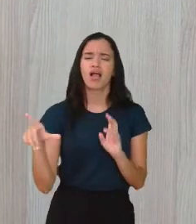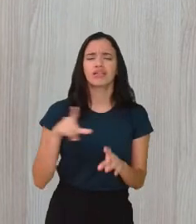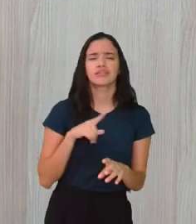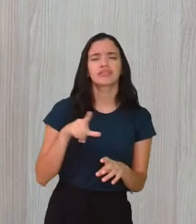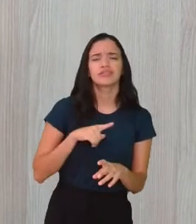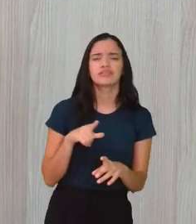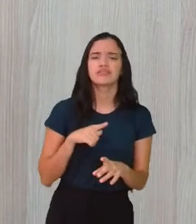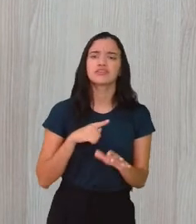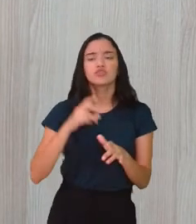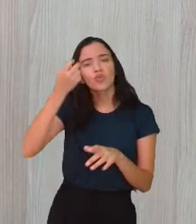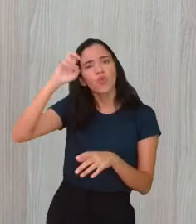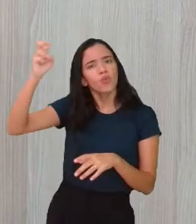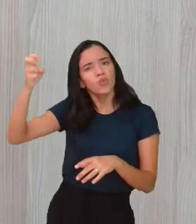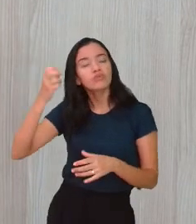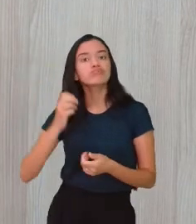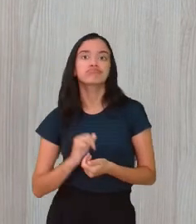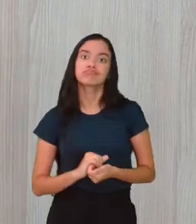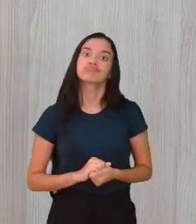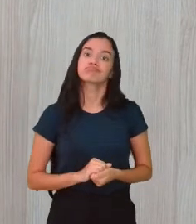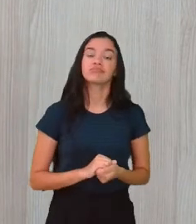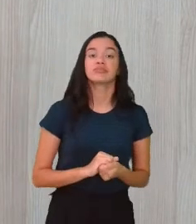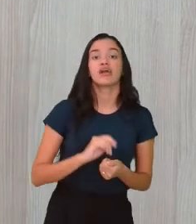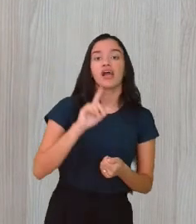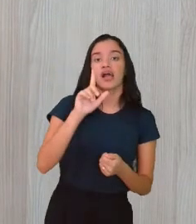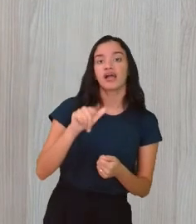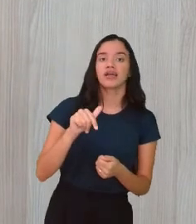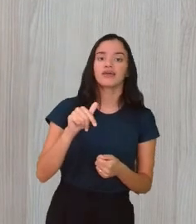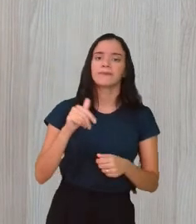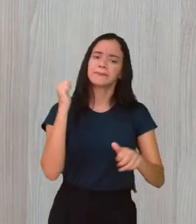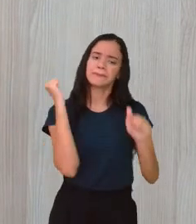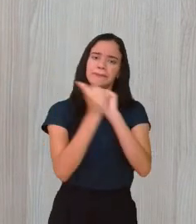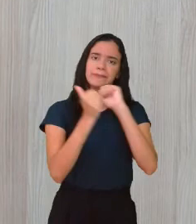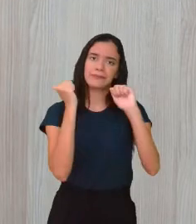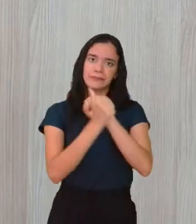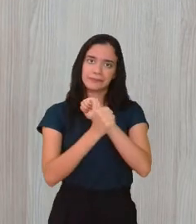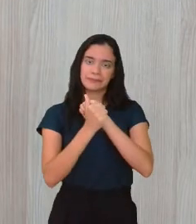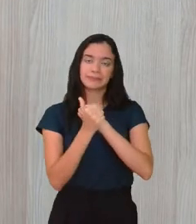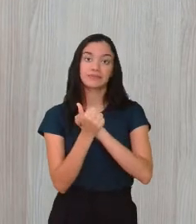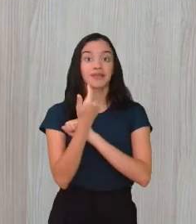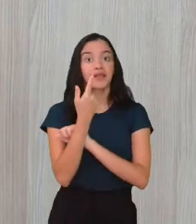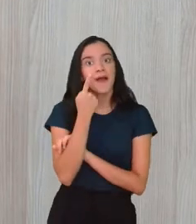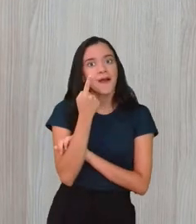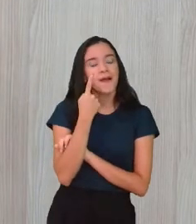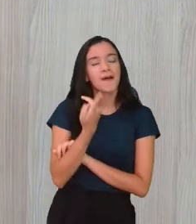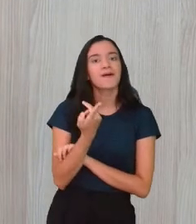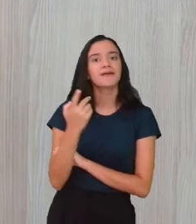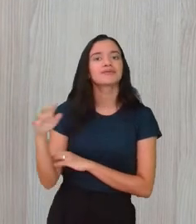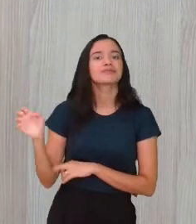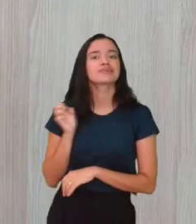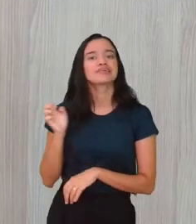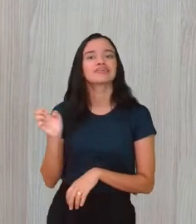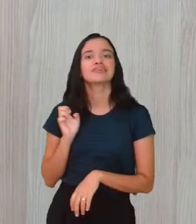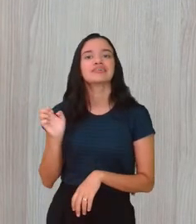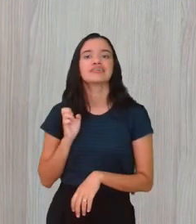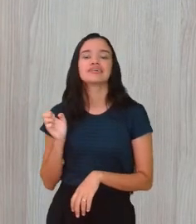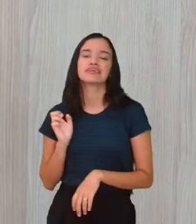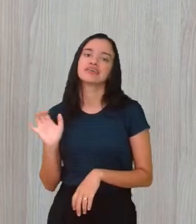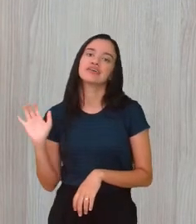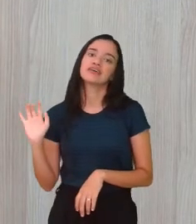essa cultura, né, de um determinado esporte. Olha como é rico o nosso